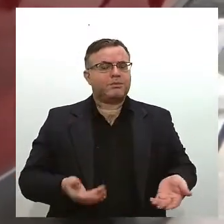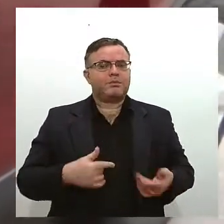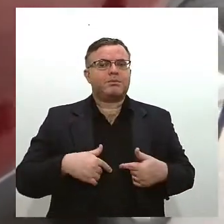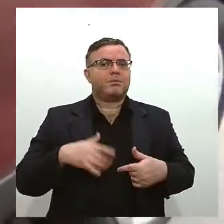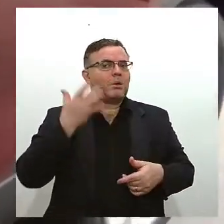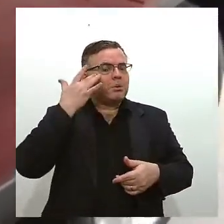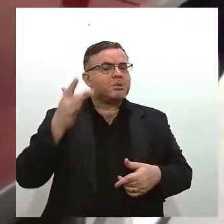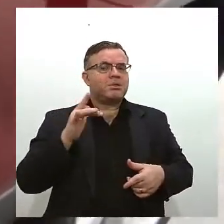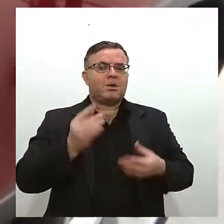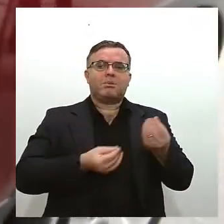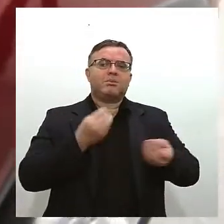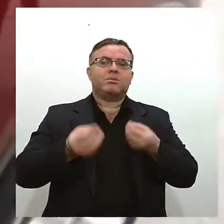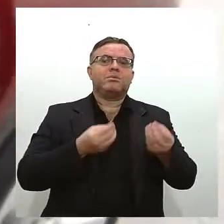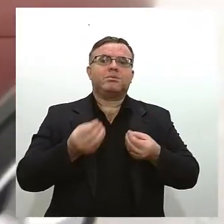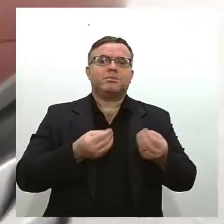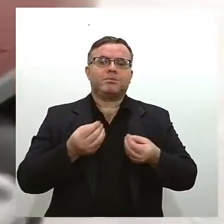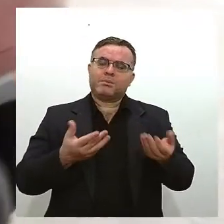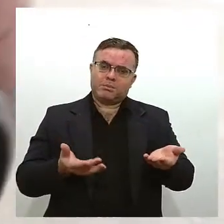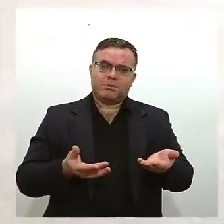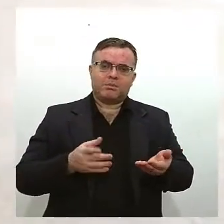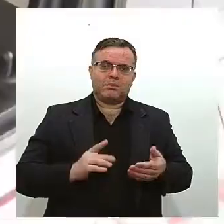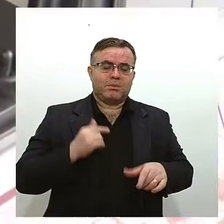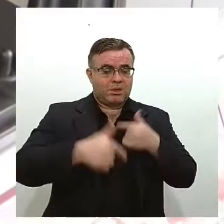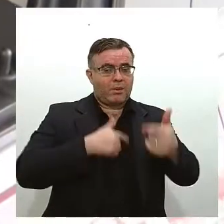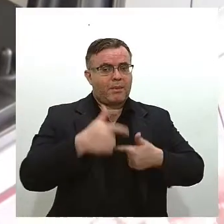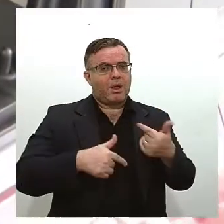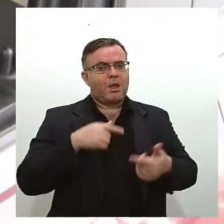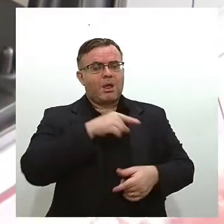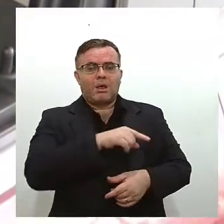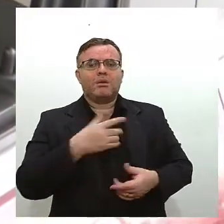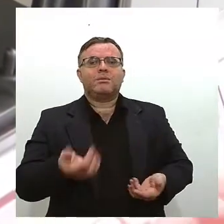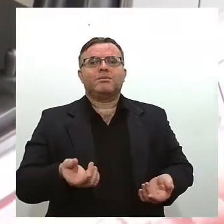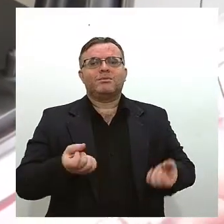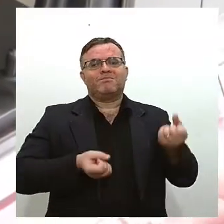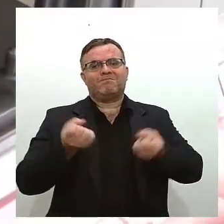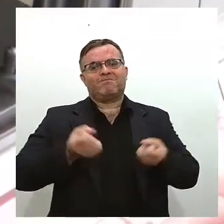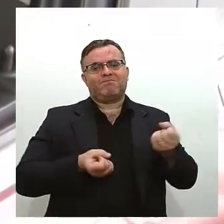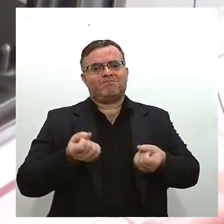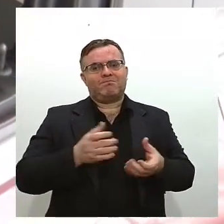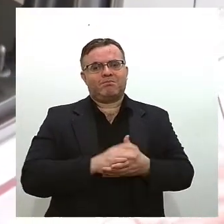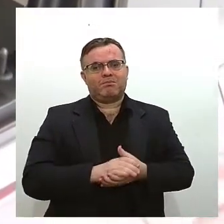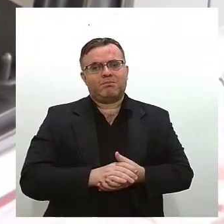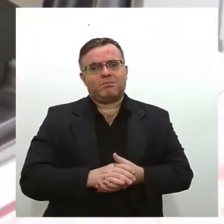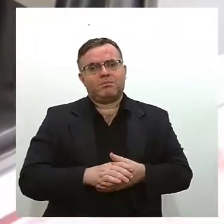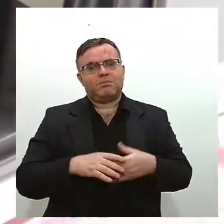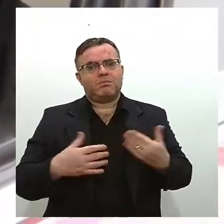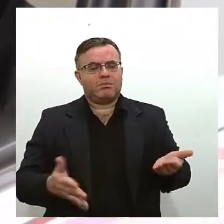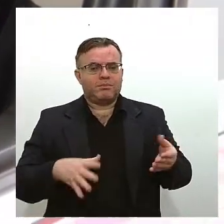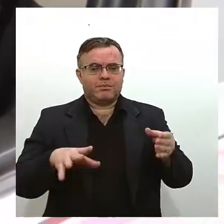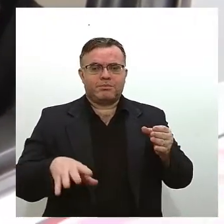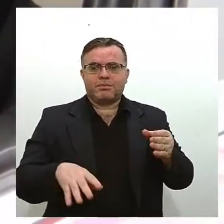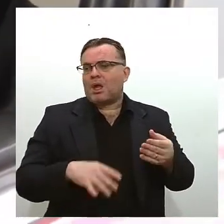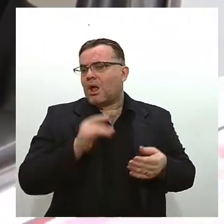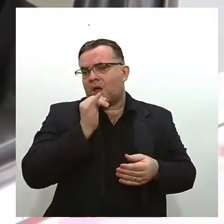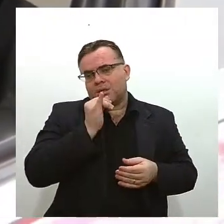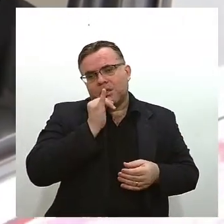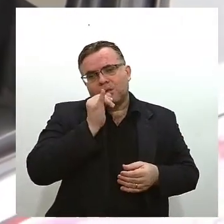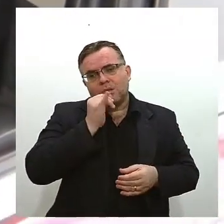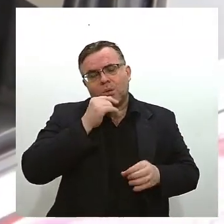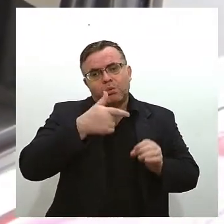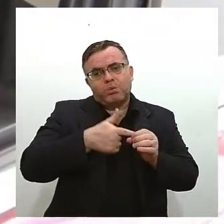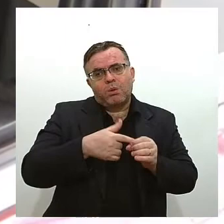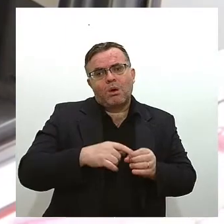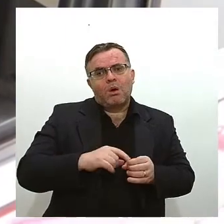fazer para continuar utilizando o carro. Eu acabei de baixar agora com 200 nem completei o tanque não passa nem uma